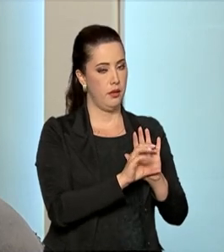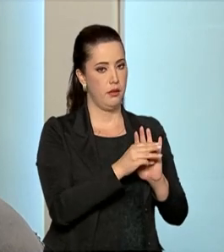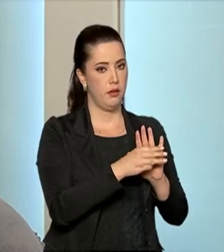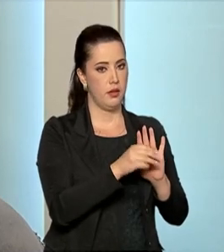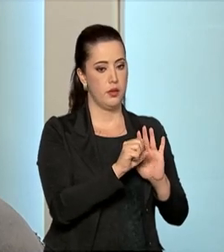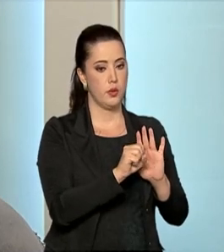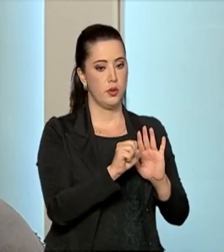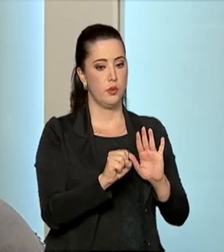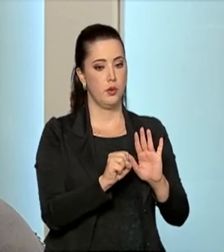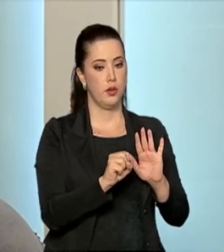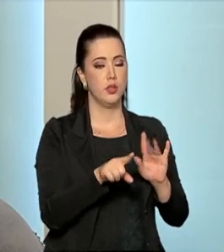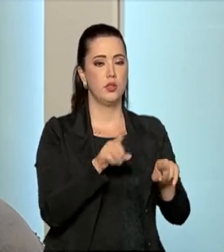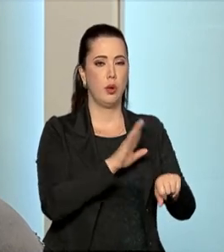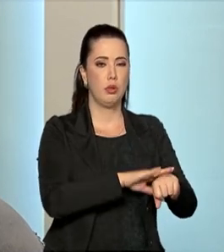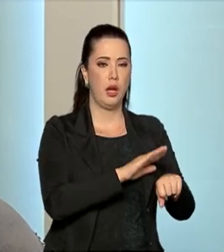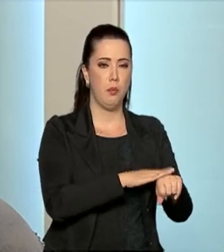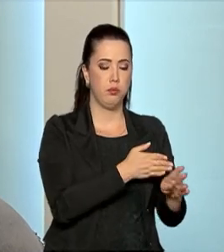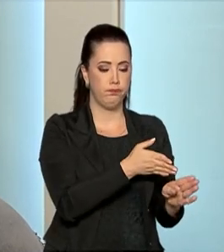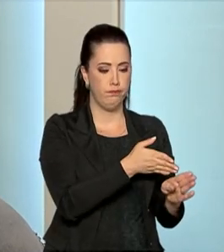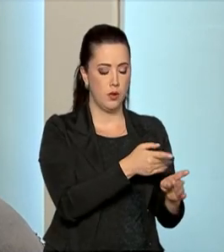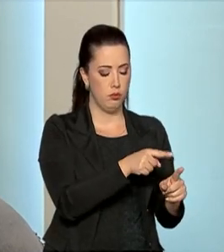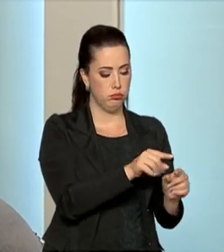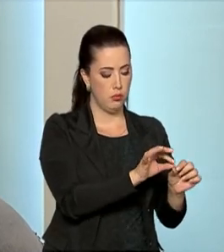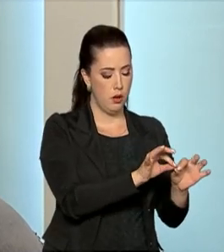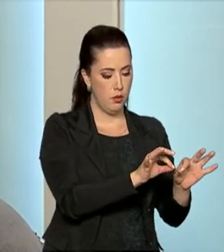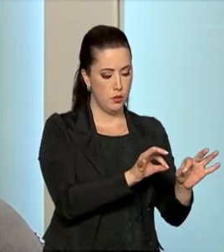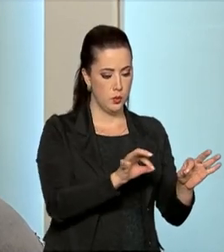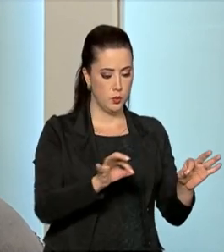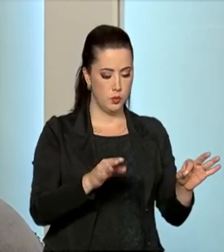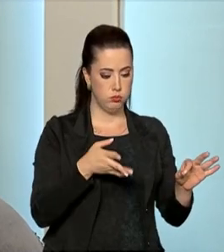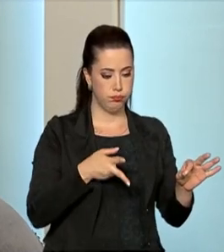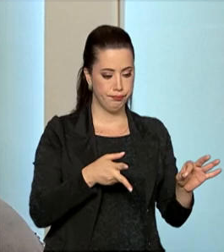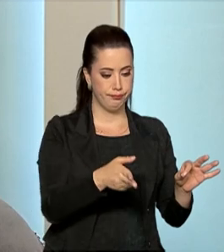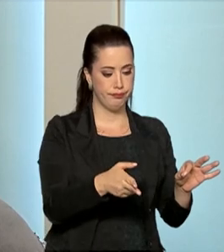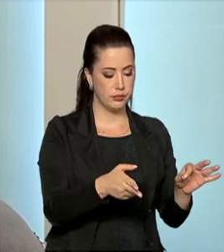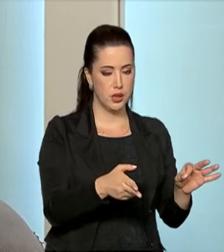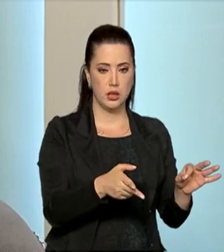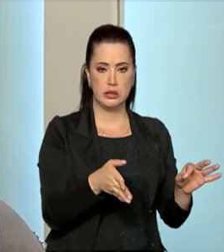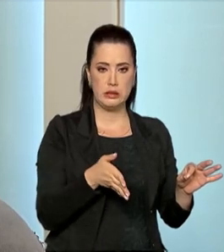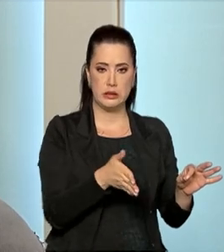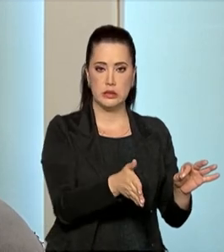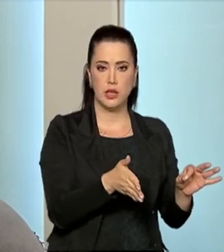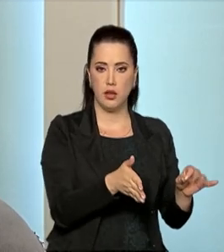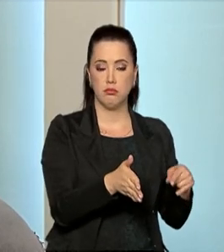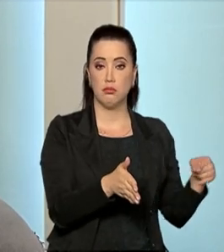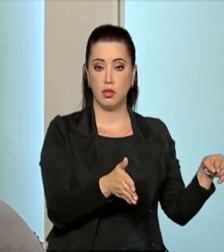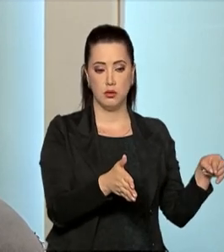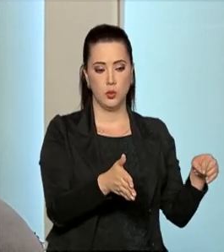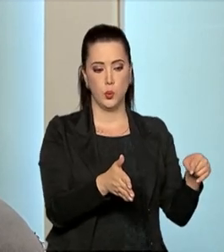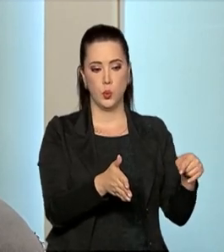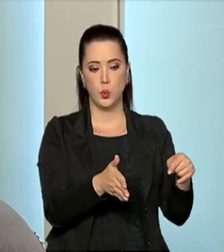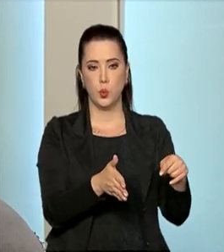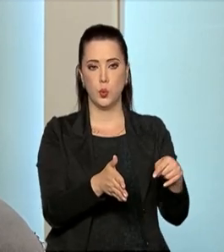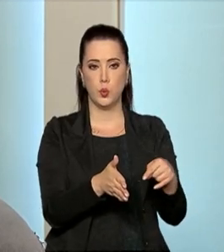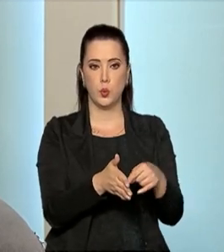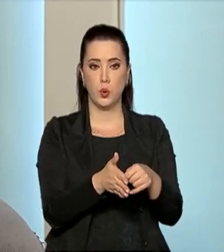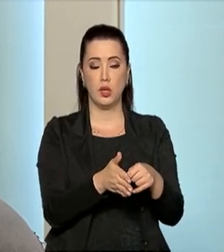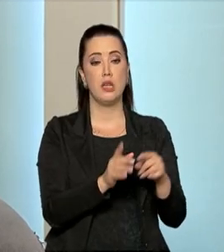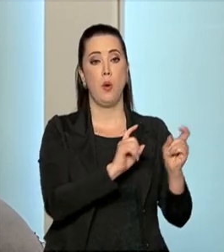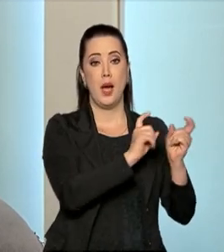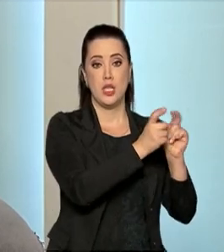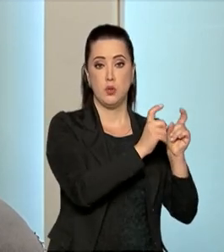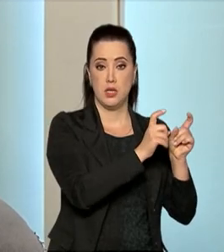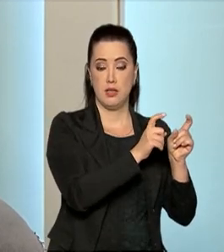marco temporal. E ali foi fixado um norte administrativo a ser seguido pela administração pública nas